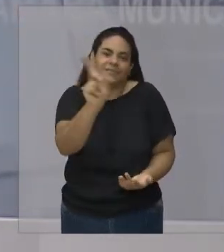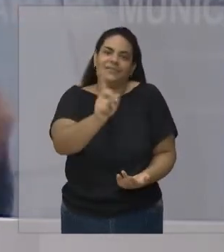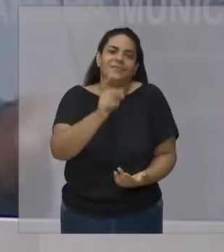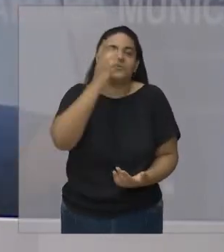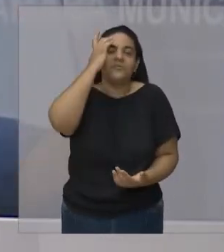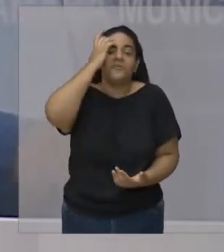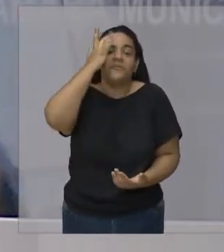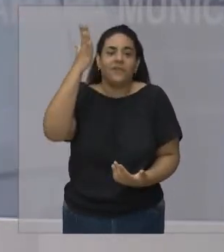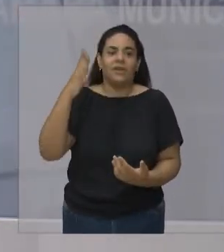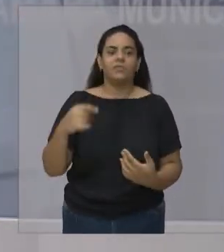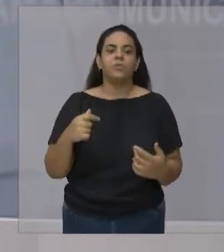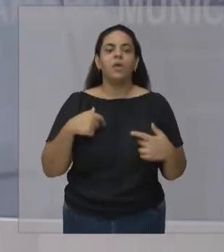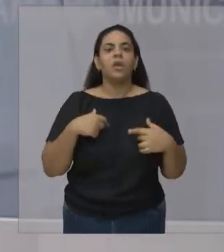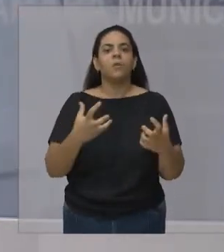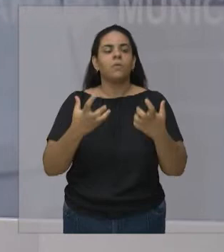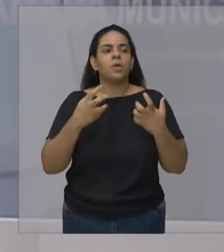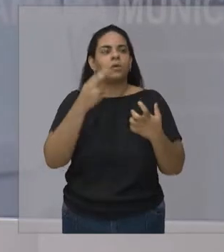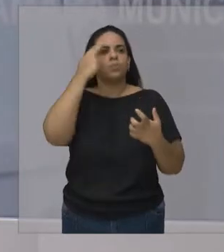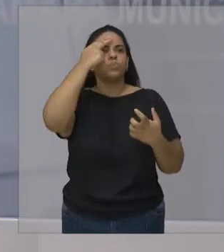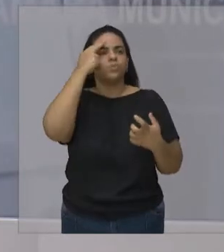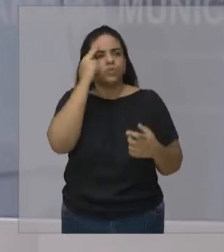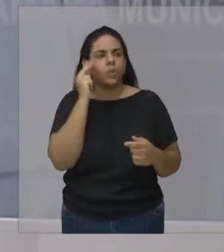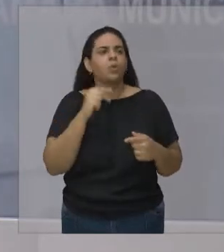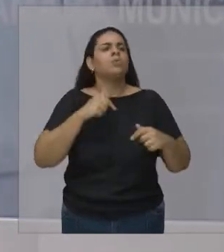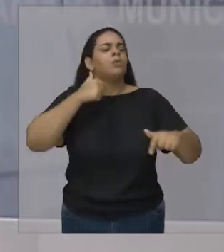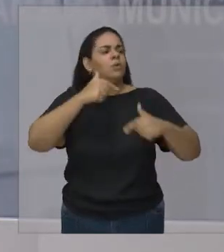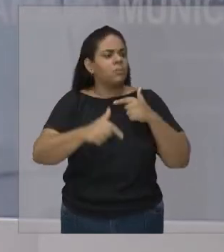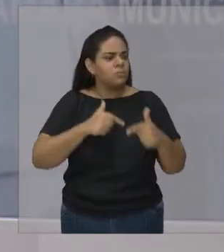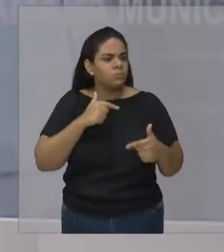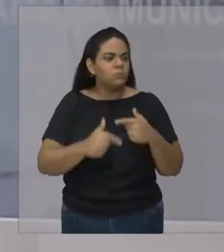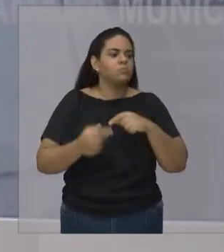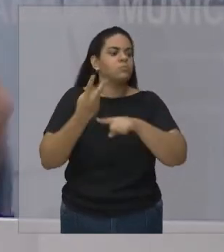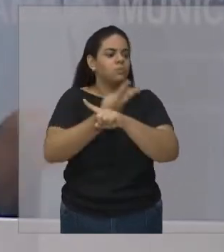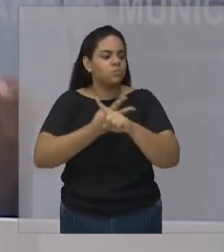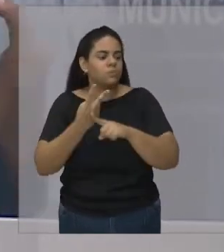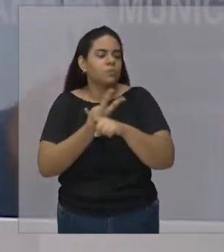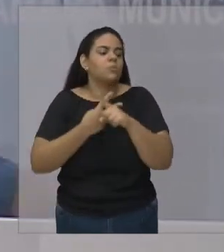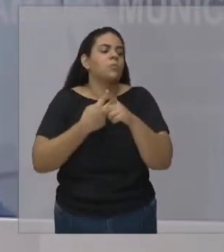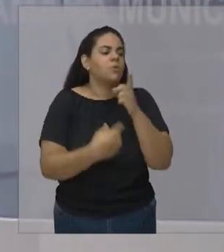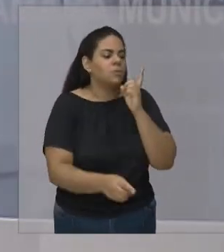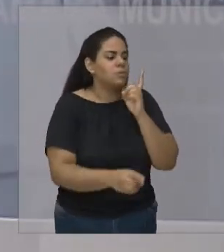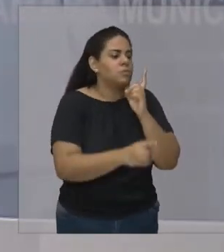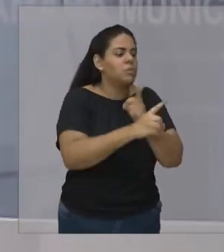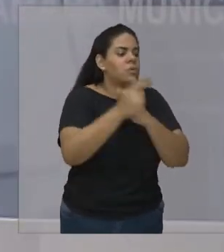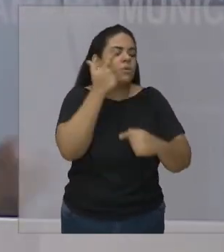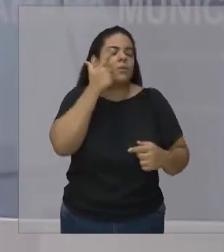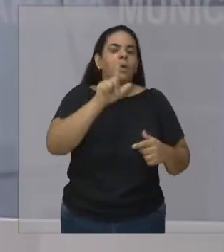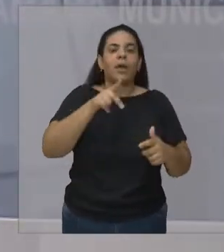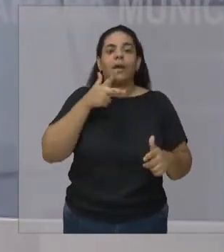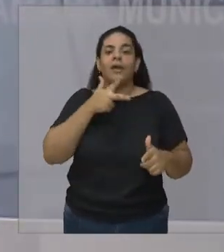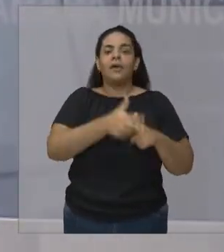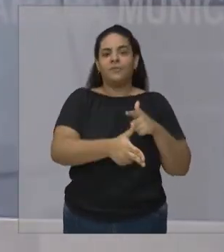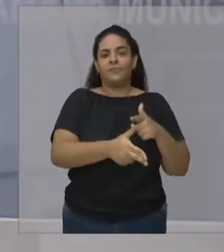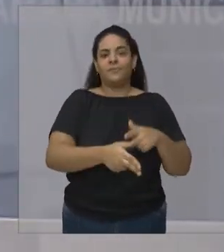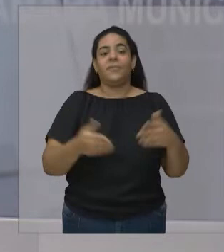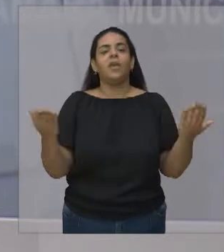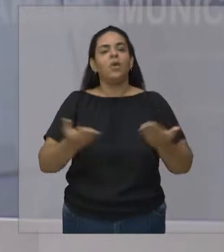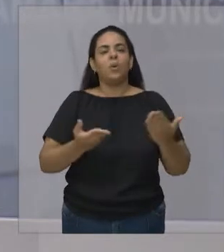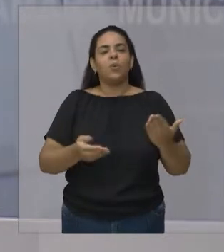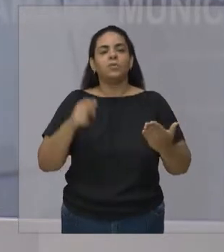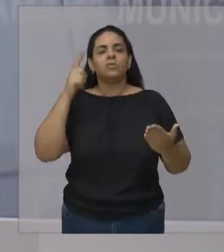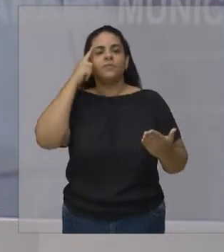ir em busca dos meus sonhos Dos meus objetivos São escolhas que você faz hoje Que você vai colher